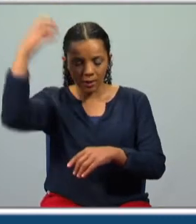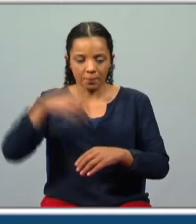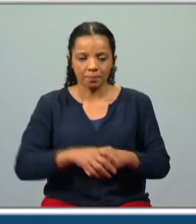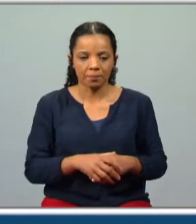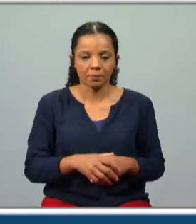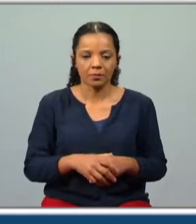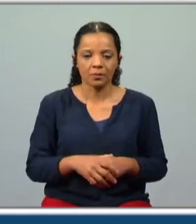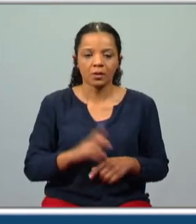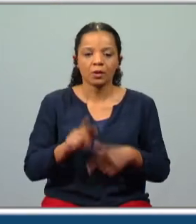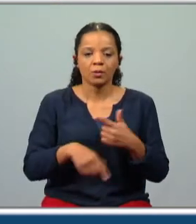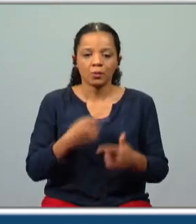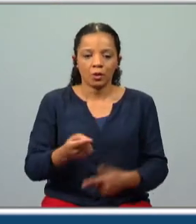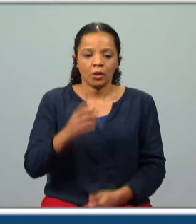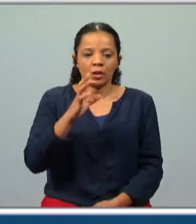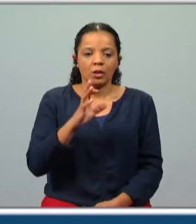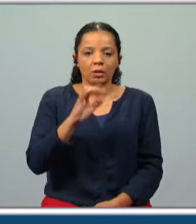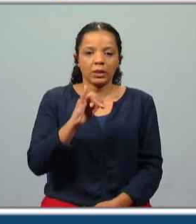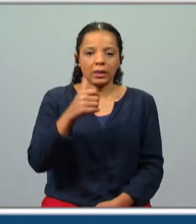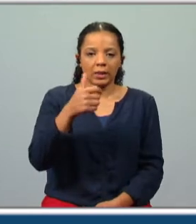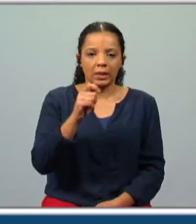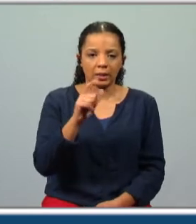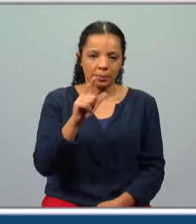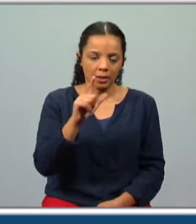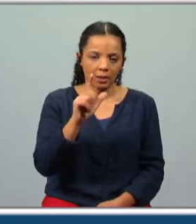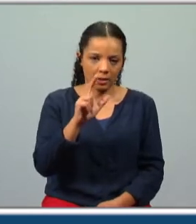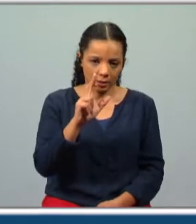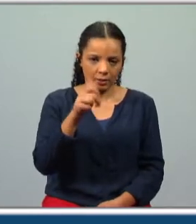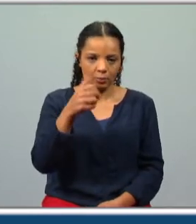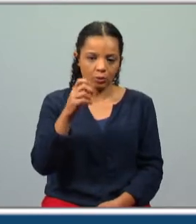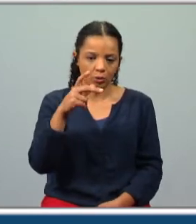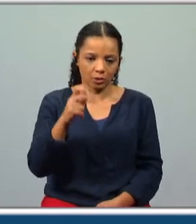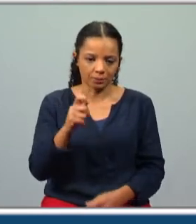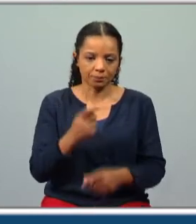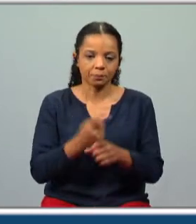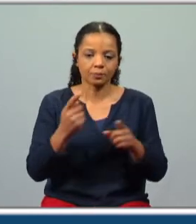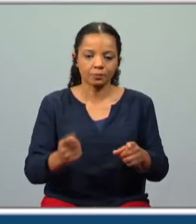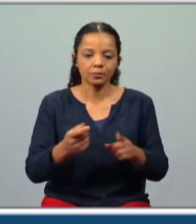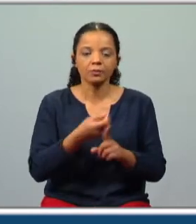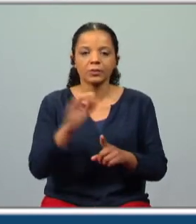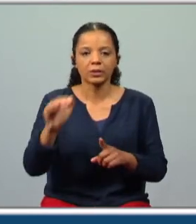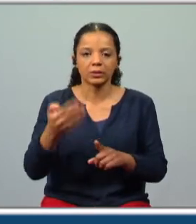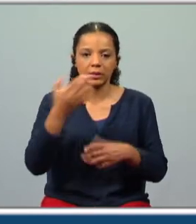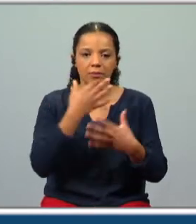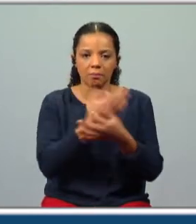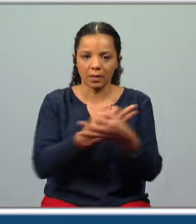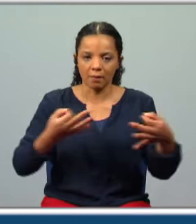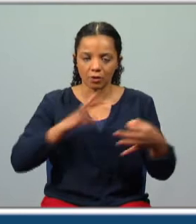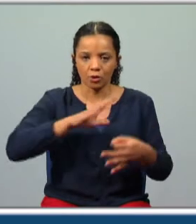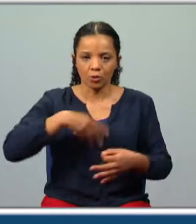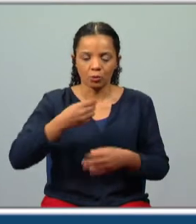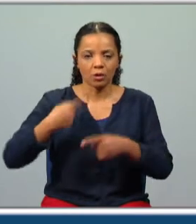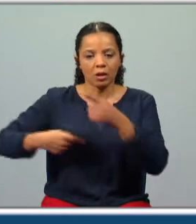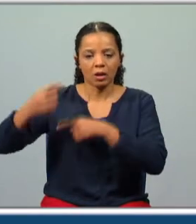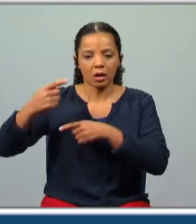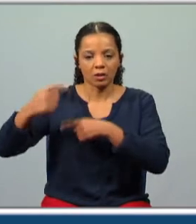aqui uma hipérbole que remete para a Antiguidade Clássica, porque o Colosso de Rhodes era uma das sete maravilhas do mundo clássico. Era